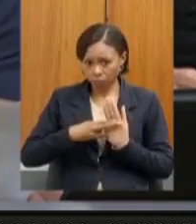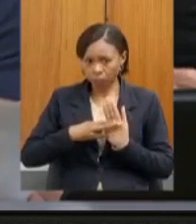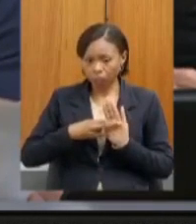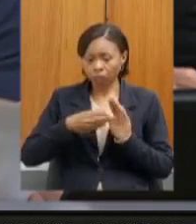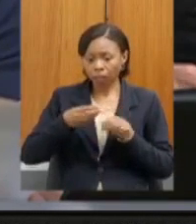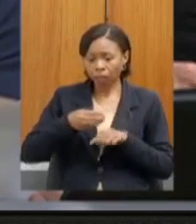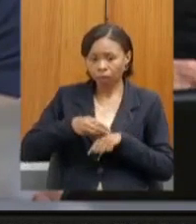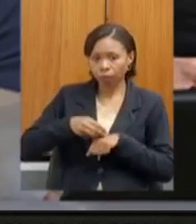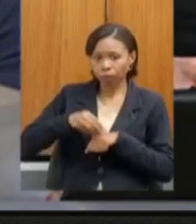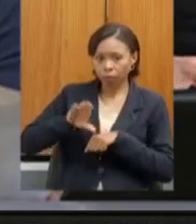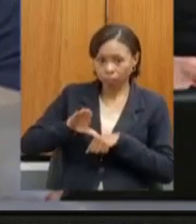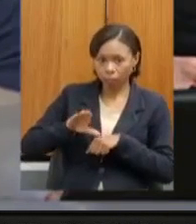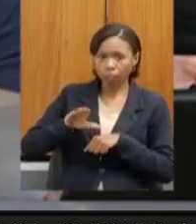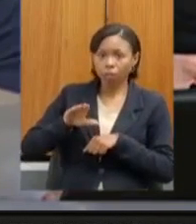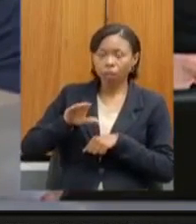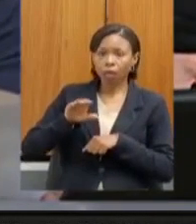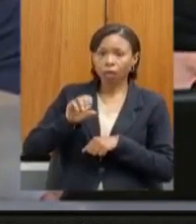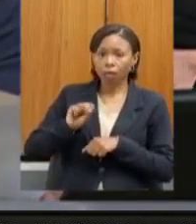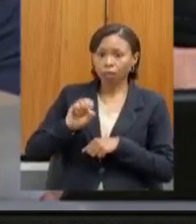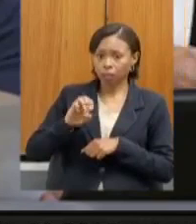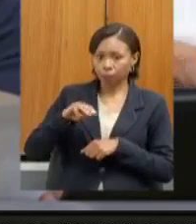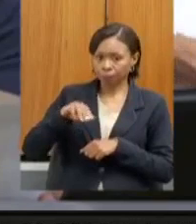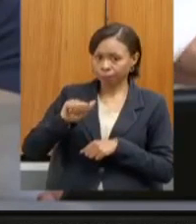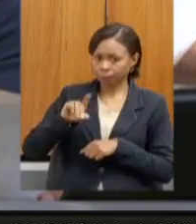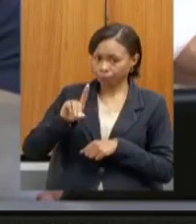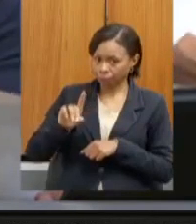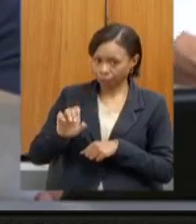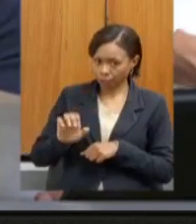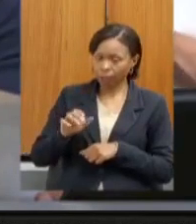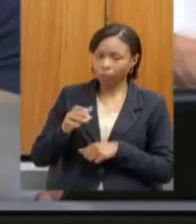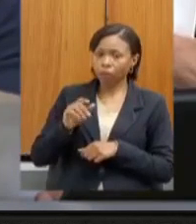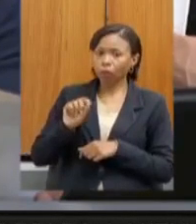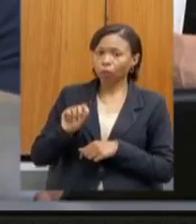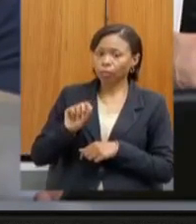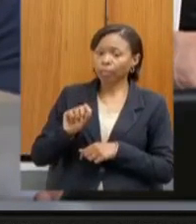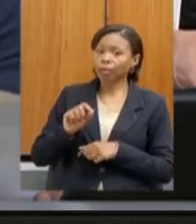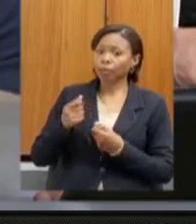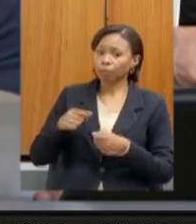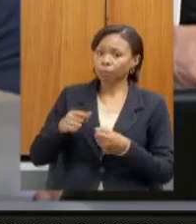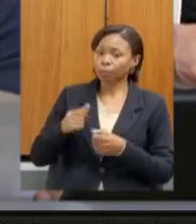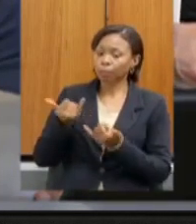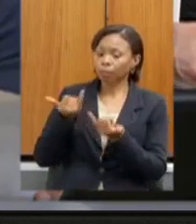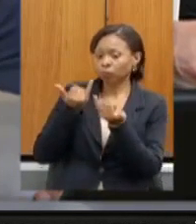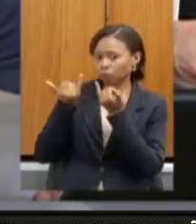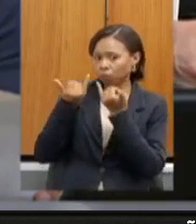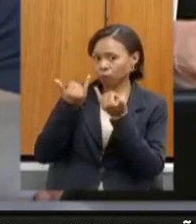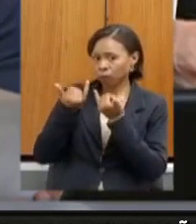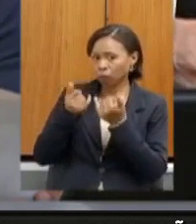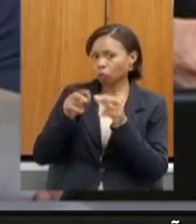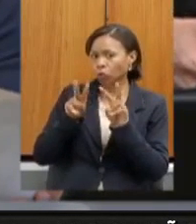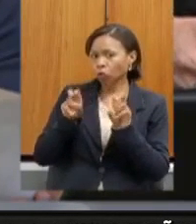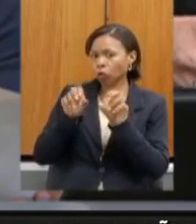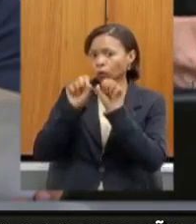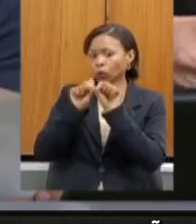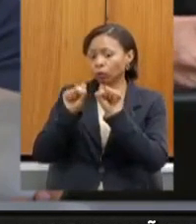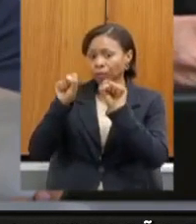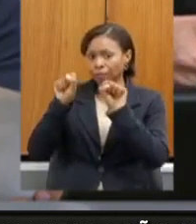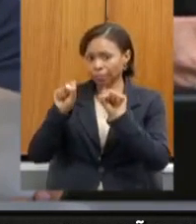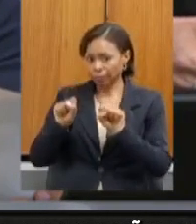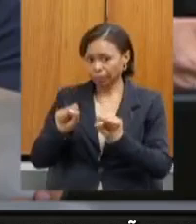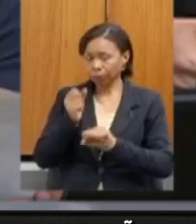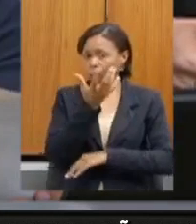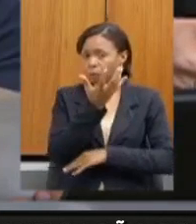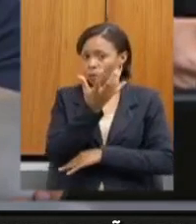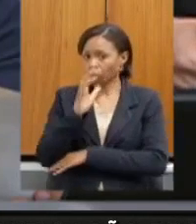Ambiente e Desenvolvimento Sustentável, pedido de providências, pedido de informações sobre planejamento do sistema estadual de meio